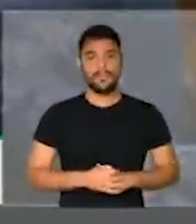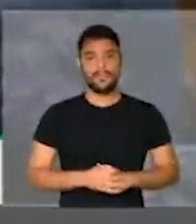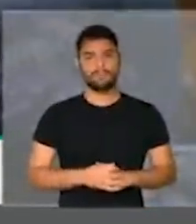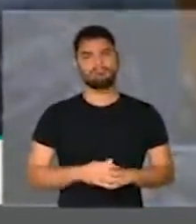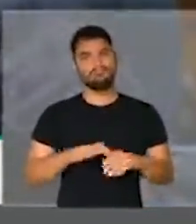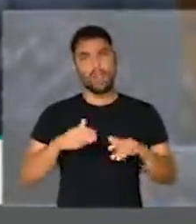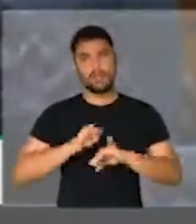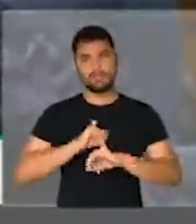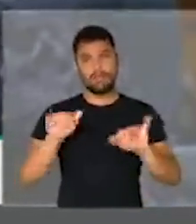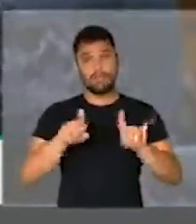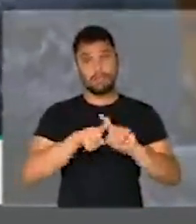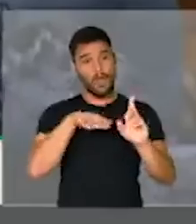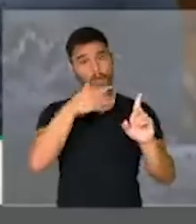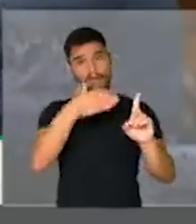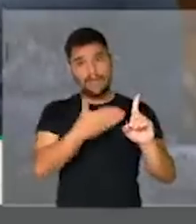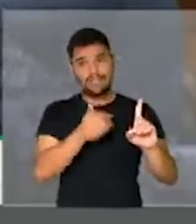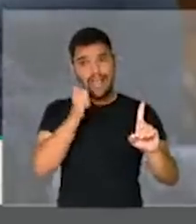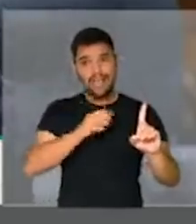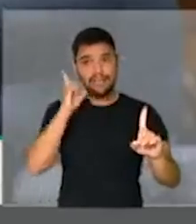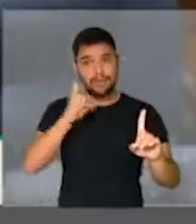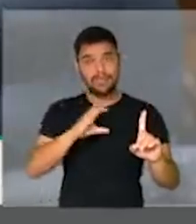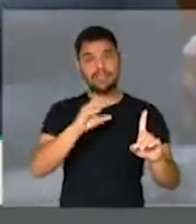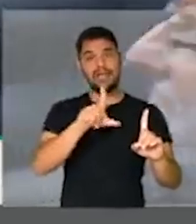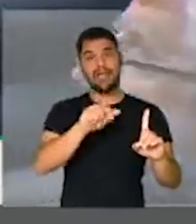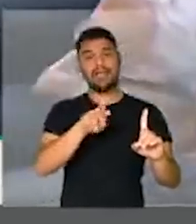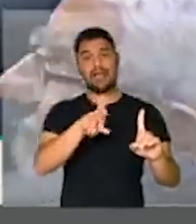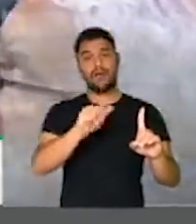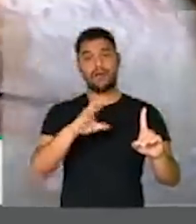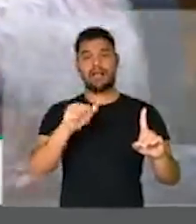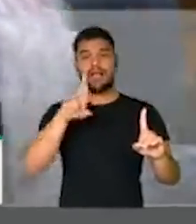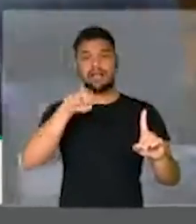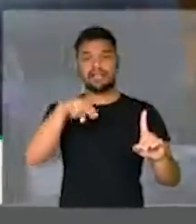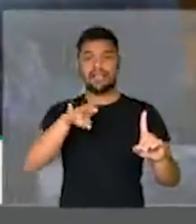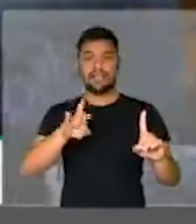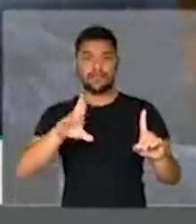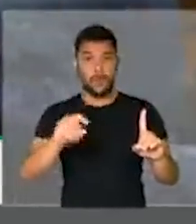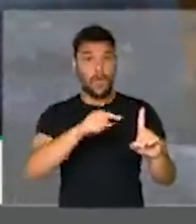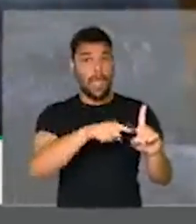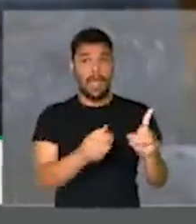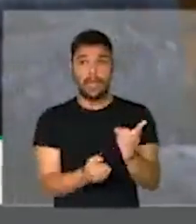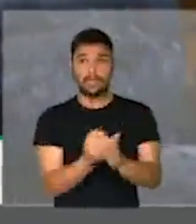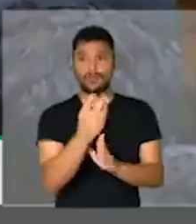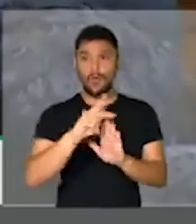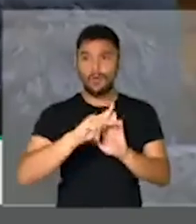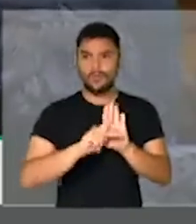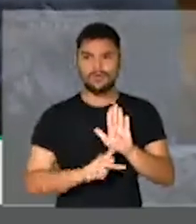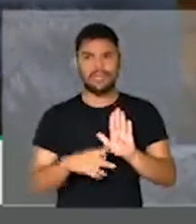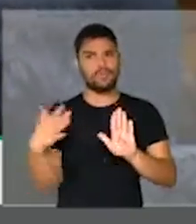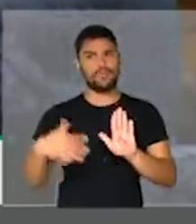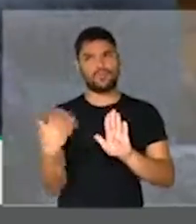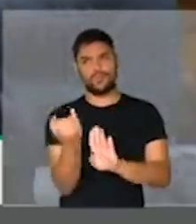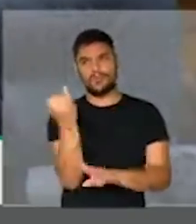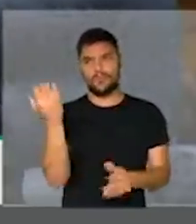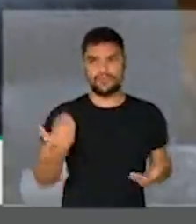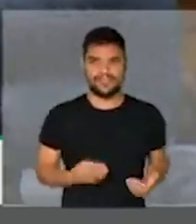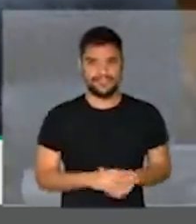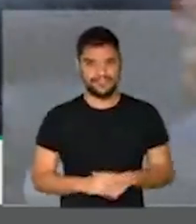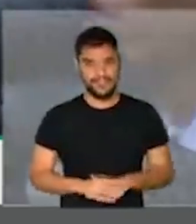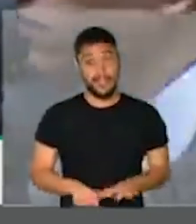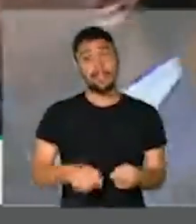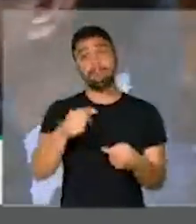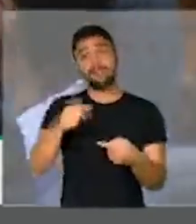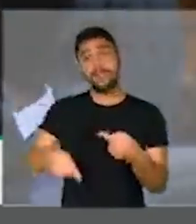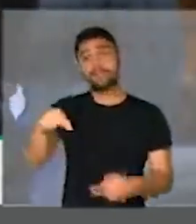e homenagear a deputada Laura Carneiro, autora deste projeto tão importante que